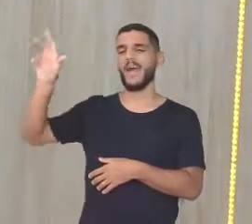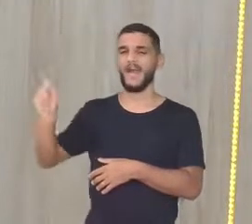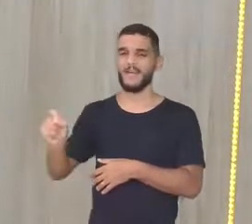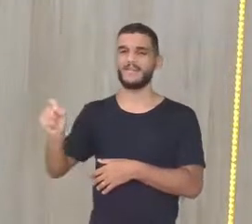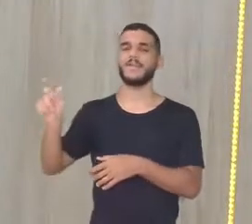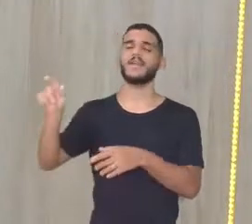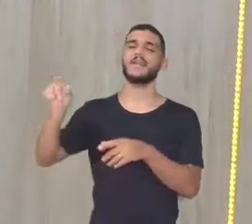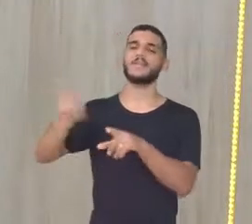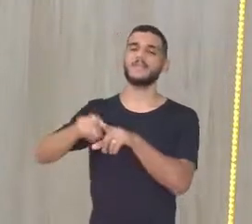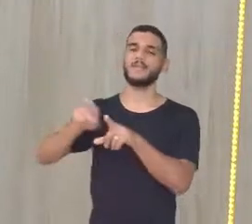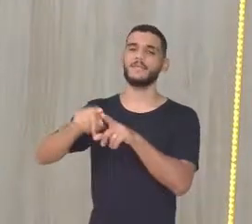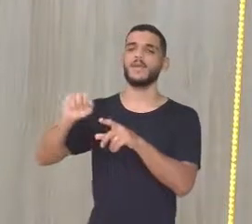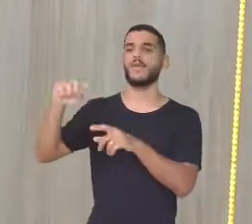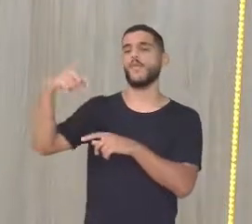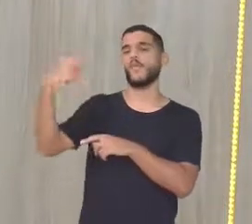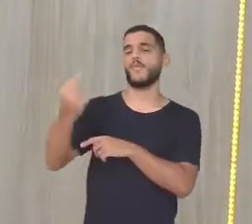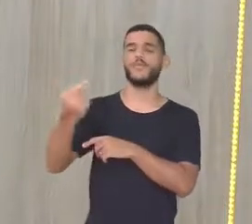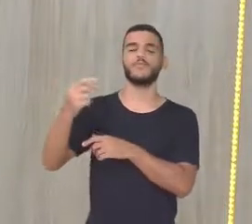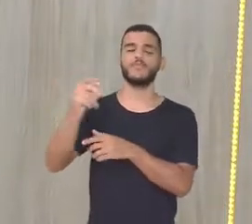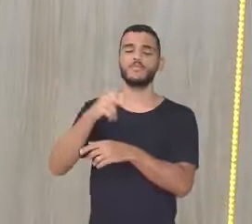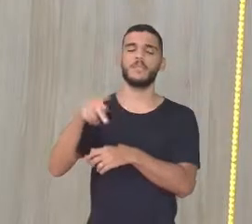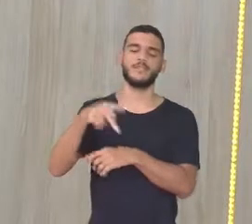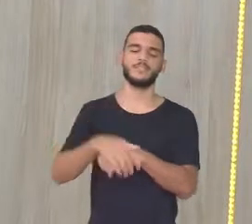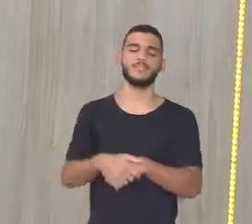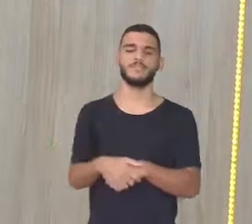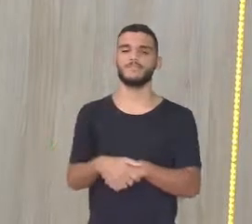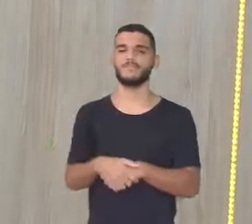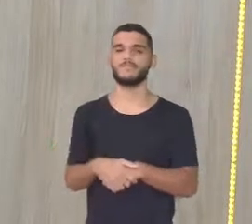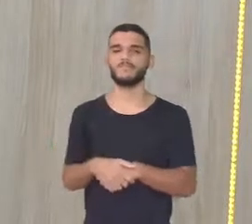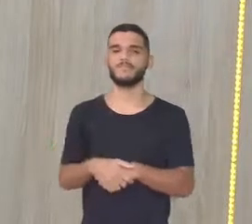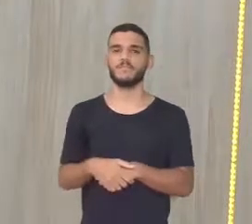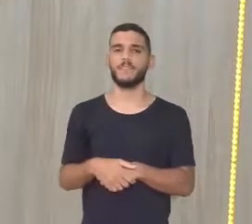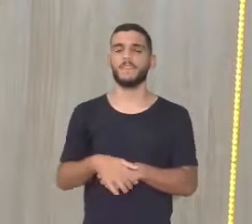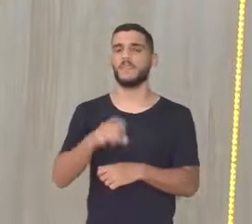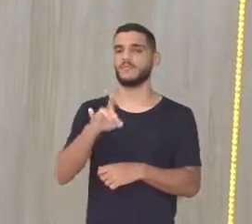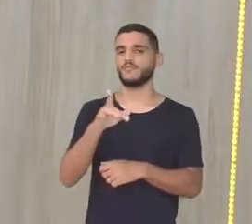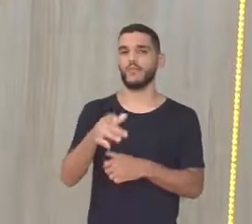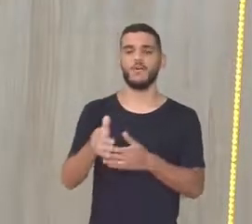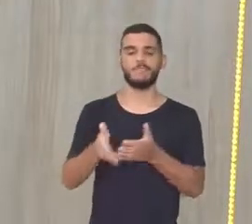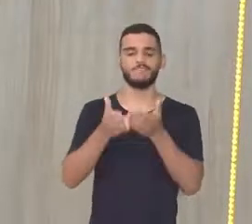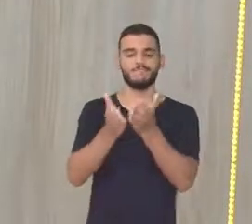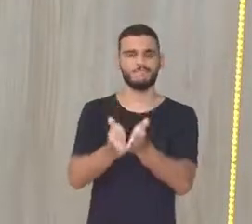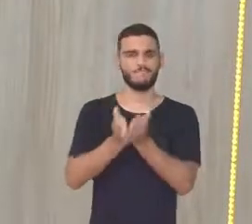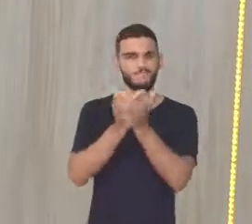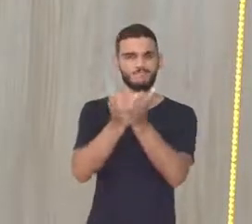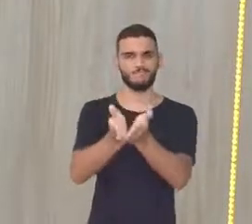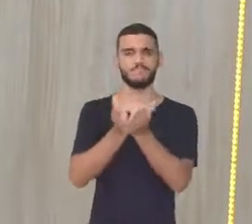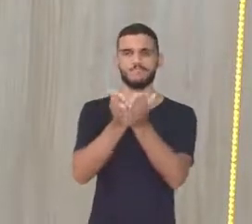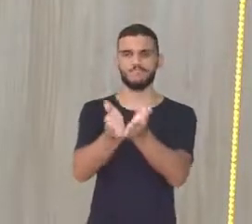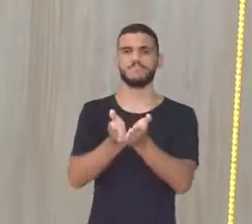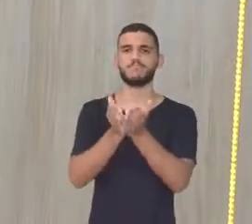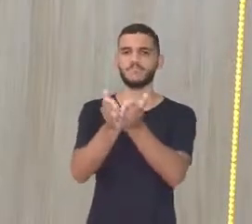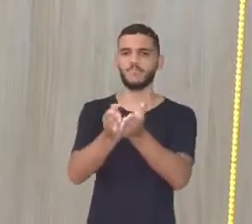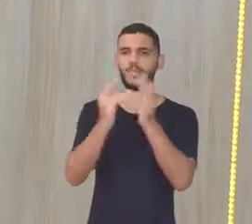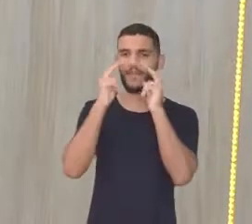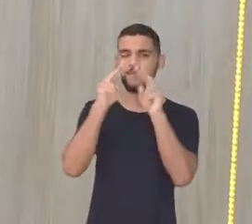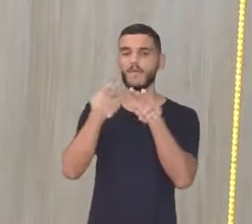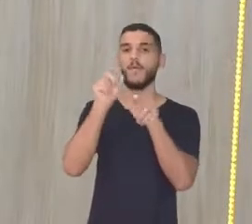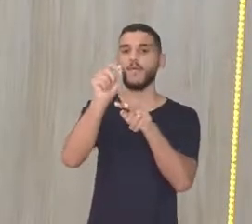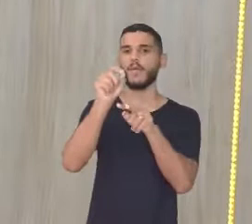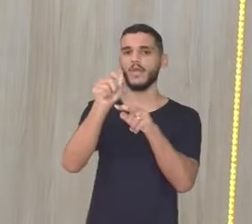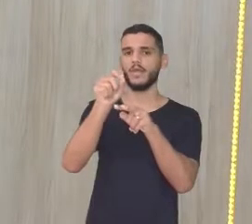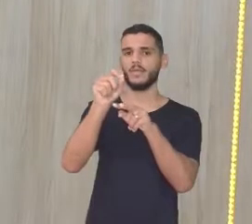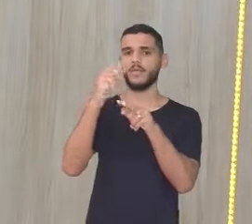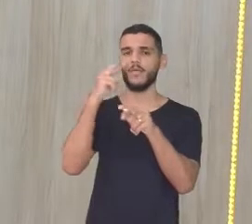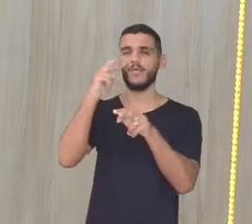navegava Minha gente Até 370 Legos Até onde o olho Via o continente Por isso se chamava Navegação de cabotagem